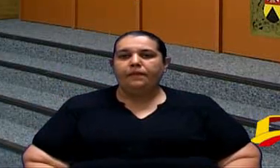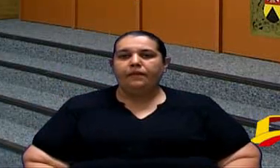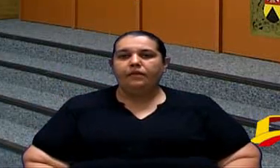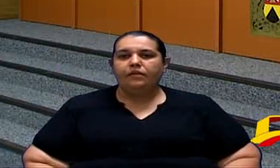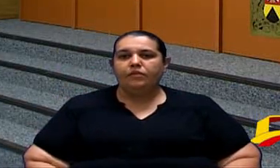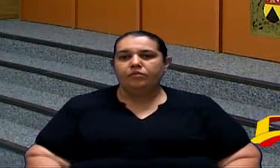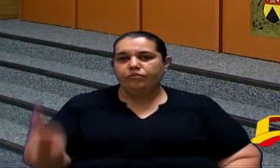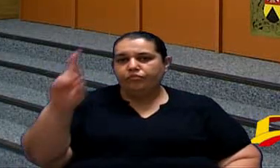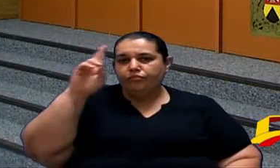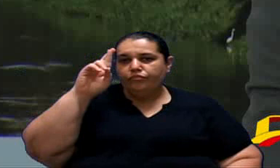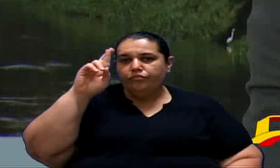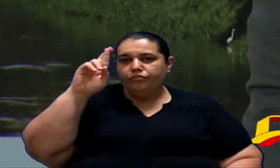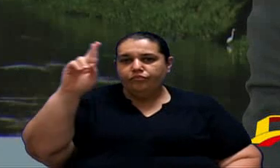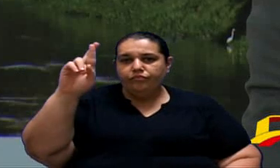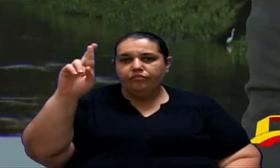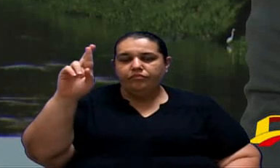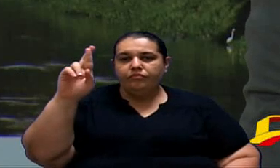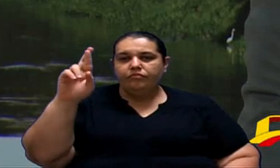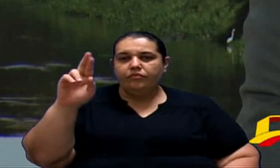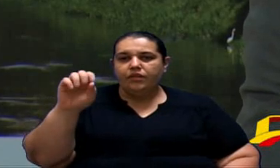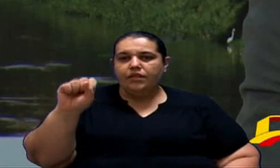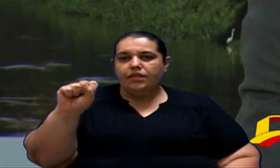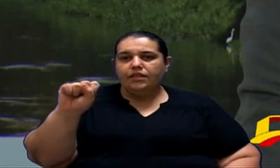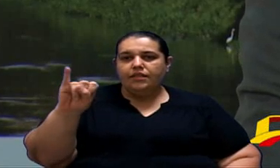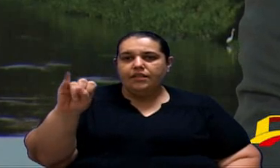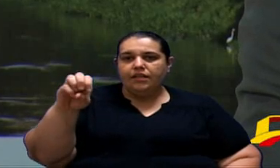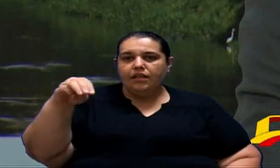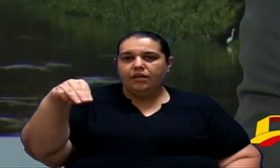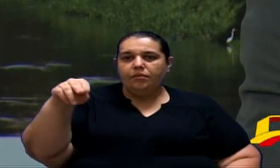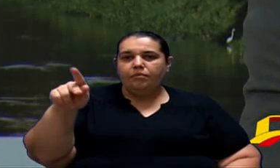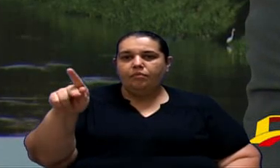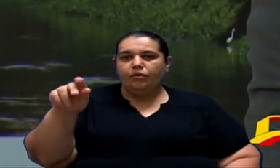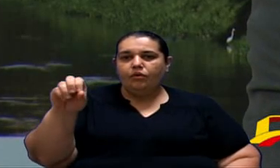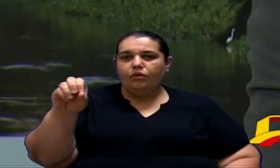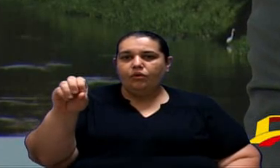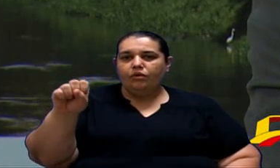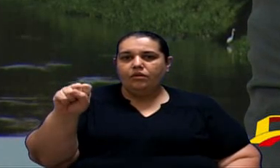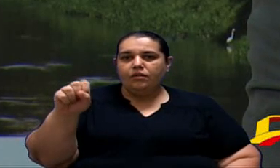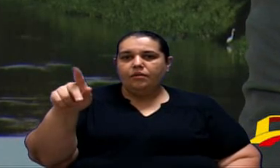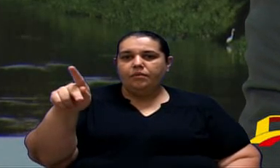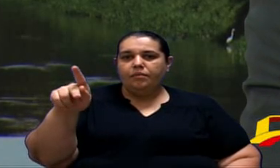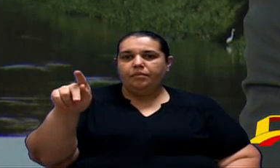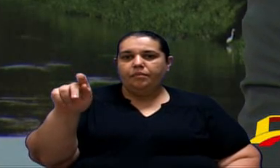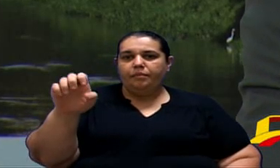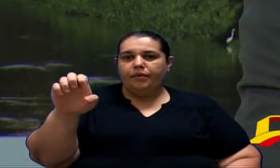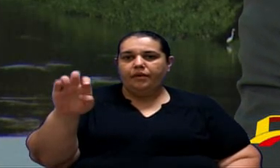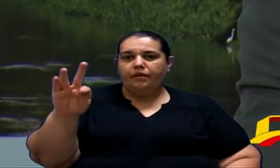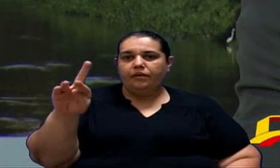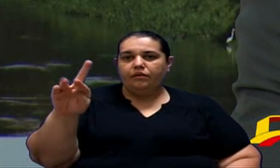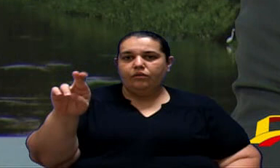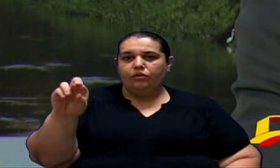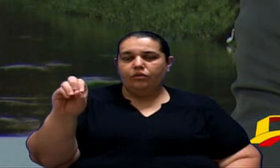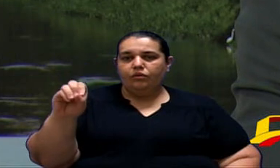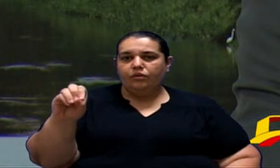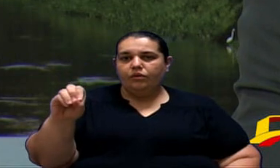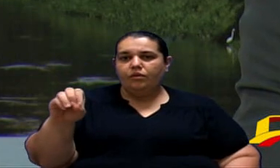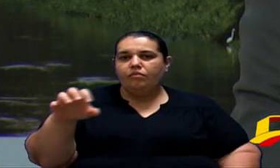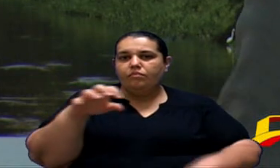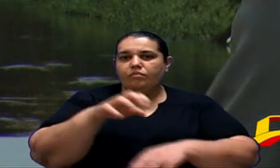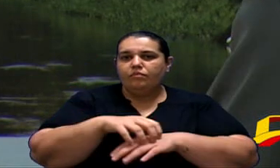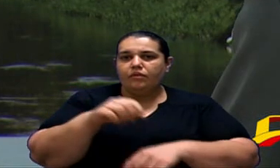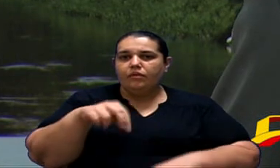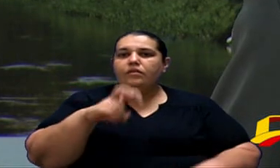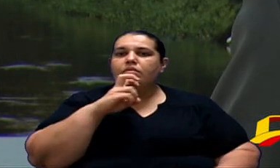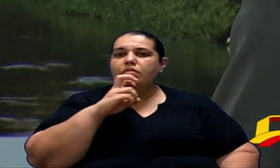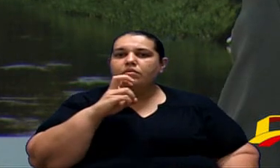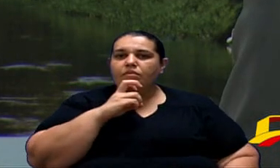Presidente da Simpospetro, Sindicato dos Empregados em Postos de Combustíveis e Derivados de Petróleo de Sorocaba,